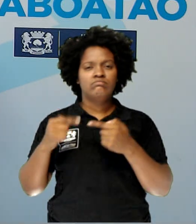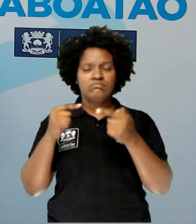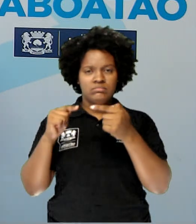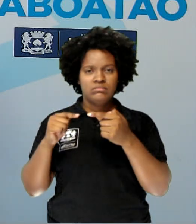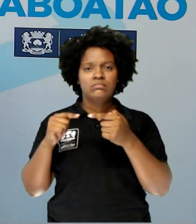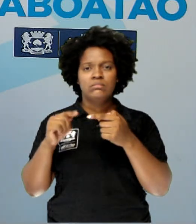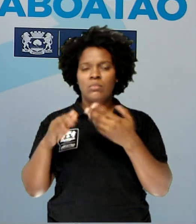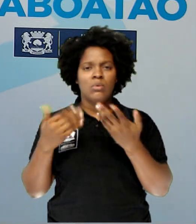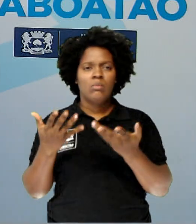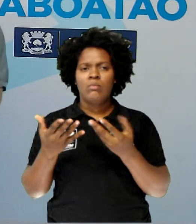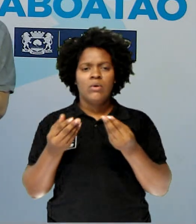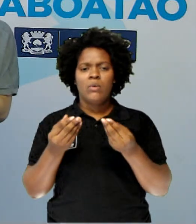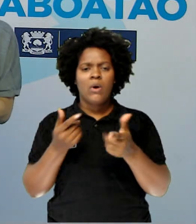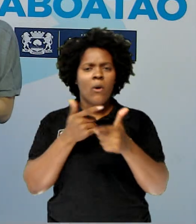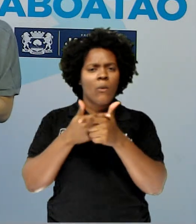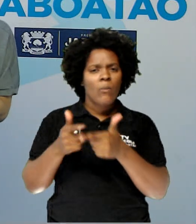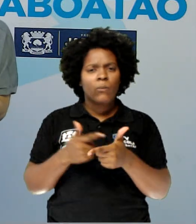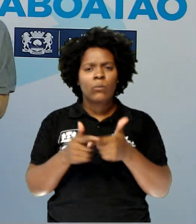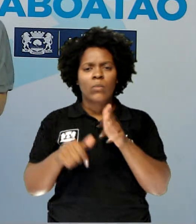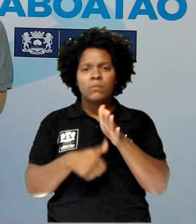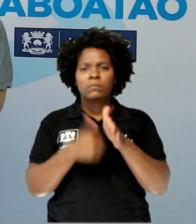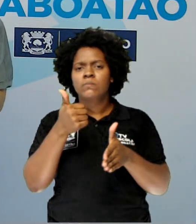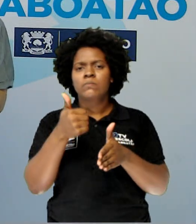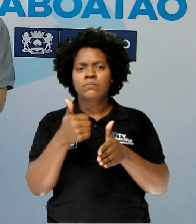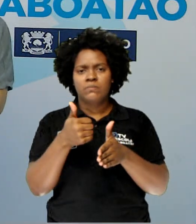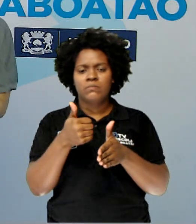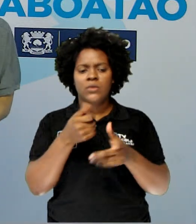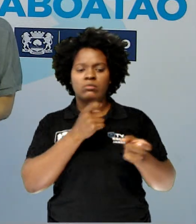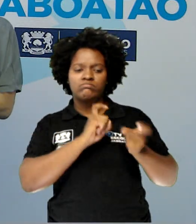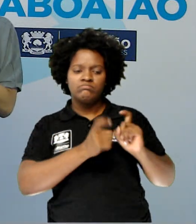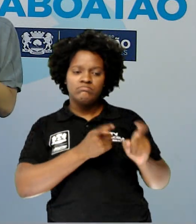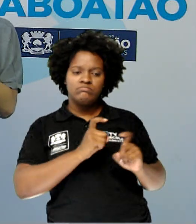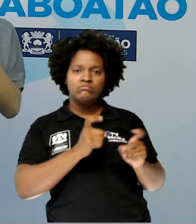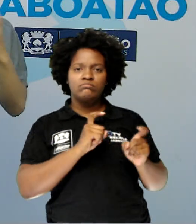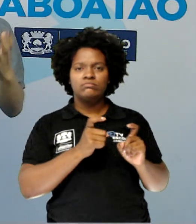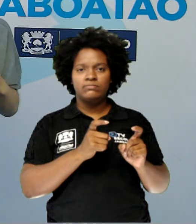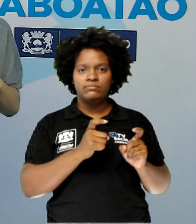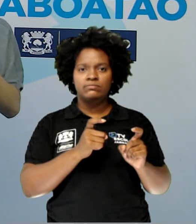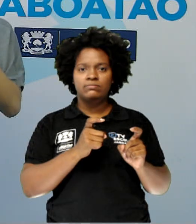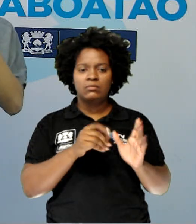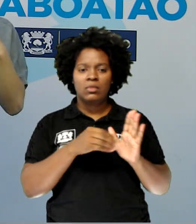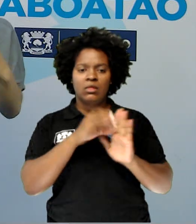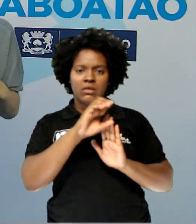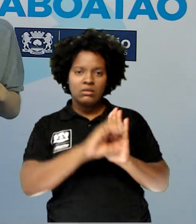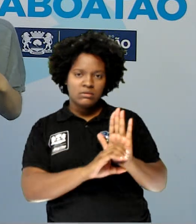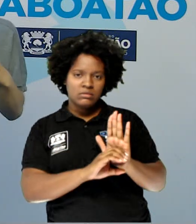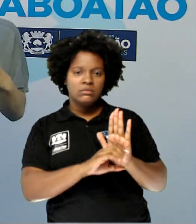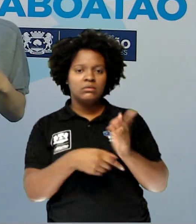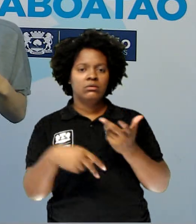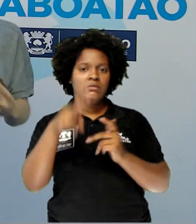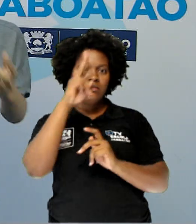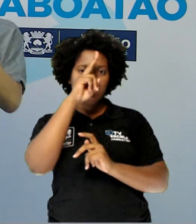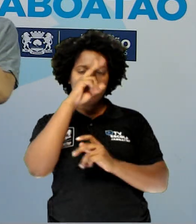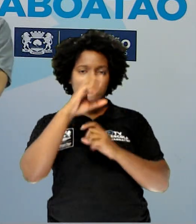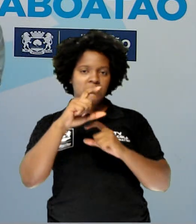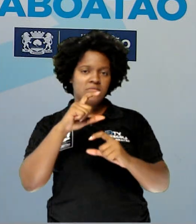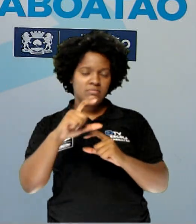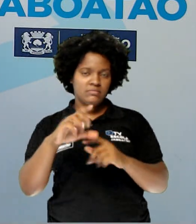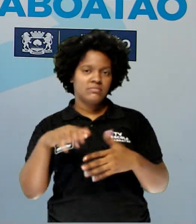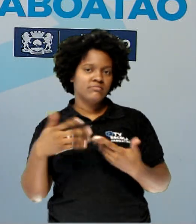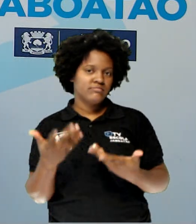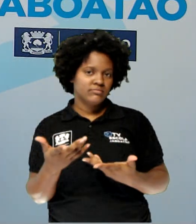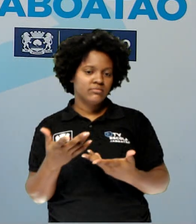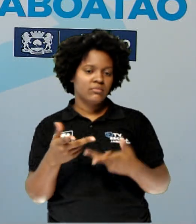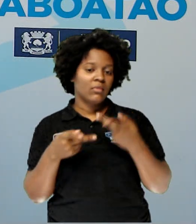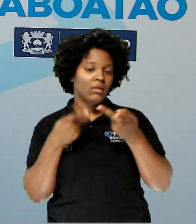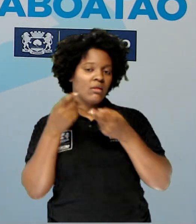qual foi o problema primeiro que está sendo discutido nesse capítulo, nessa história em quadrinhos? Ela